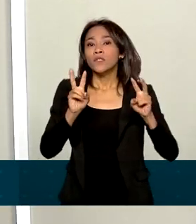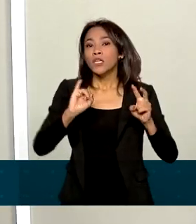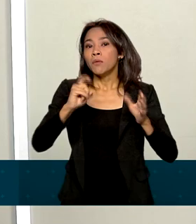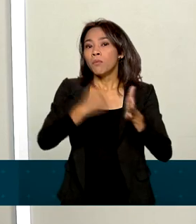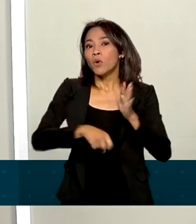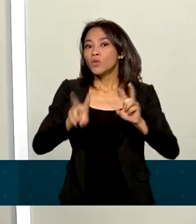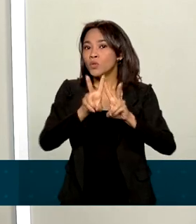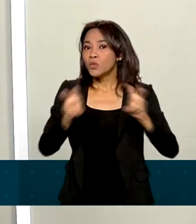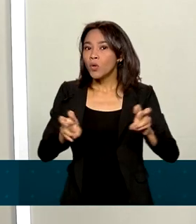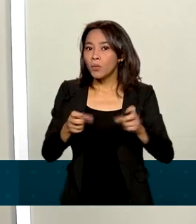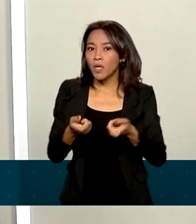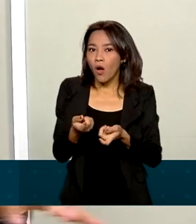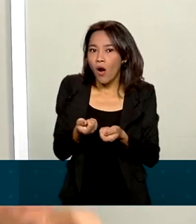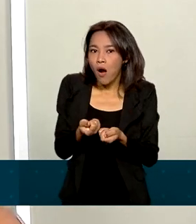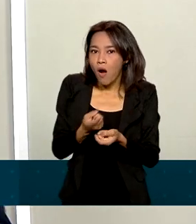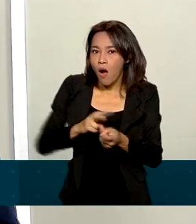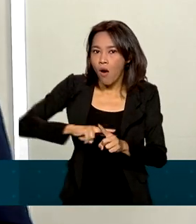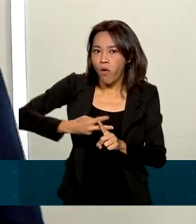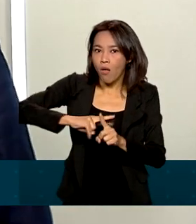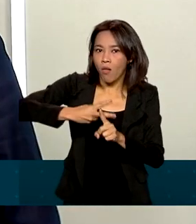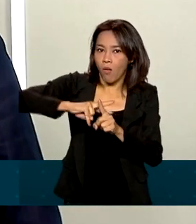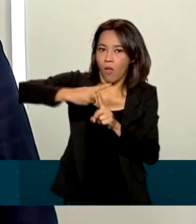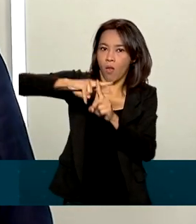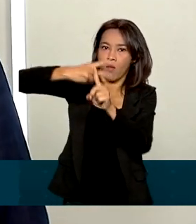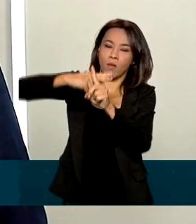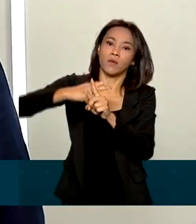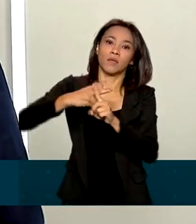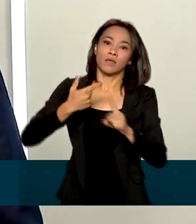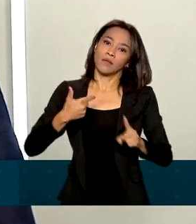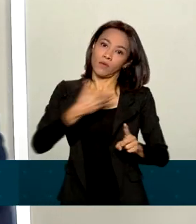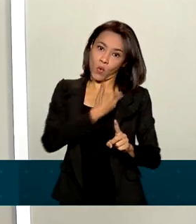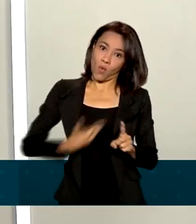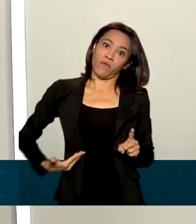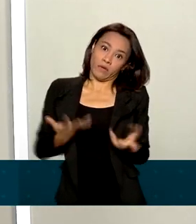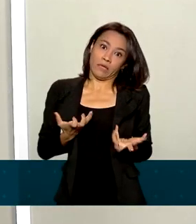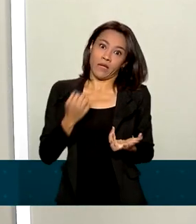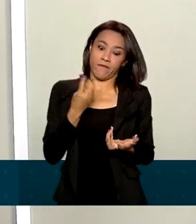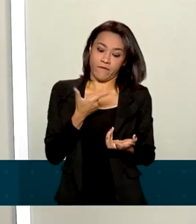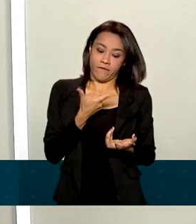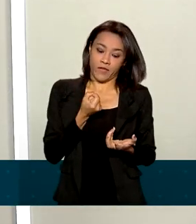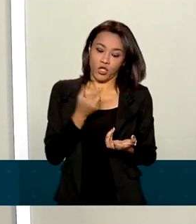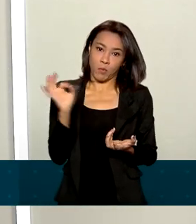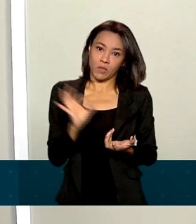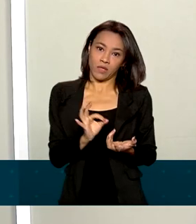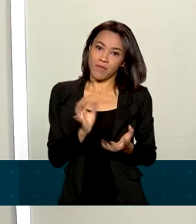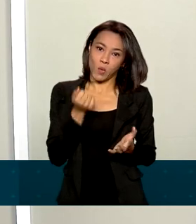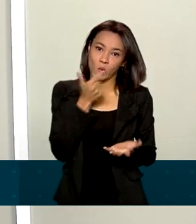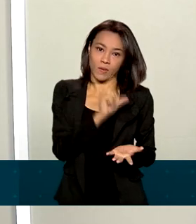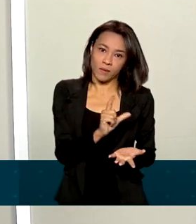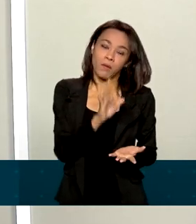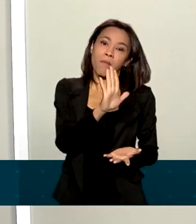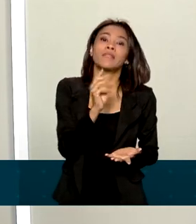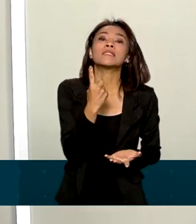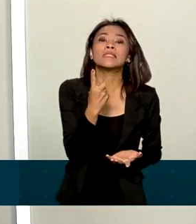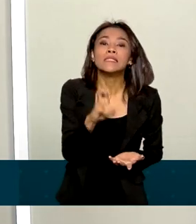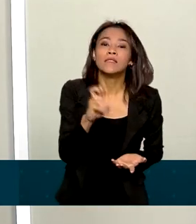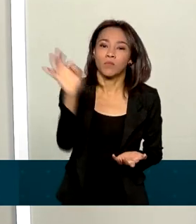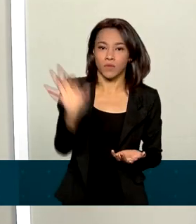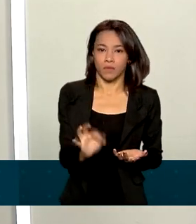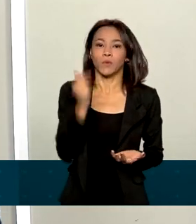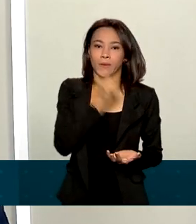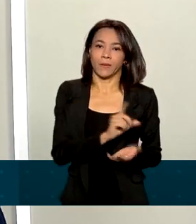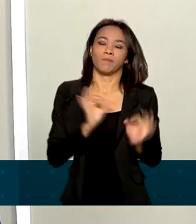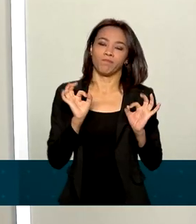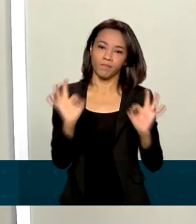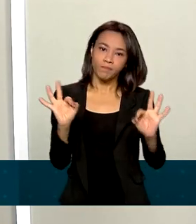lucros e dividendos. Não na proporção que o governo esperava, de 20%, mas num acordo com a oposição em 15%. Além